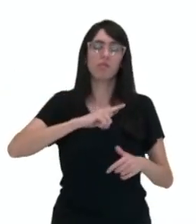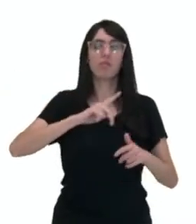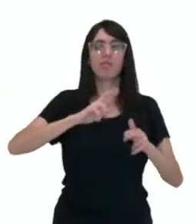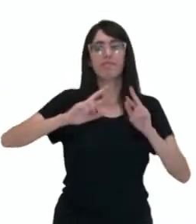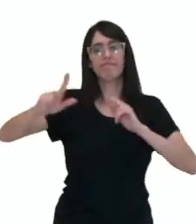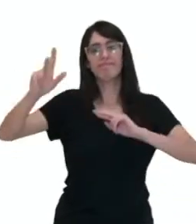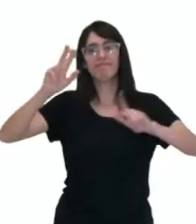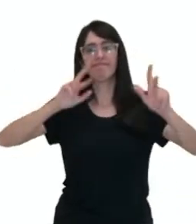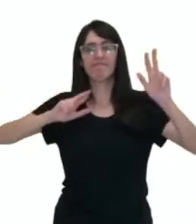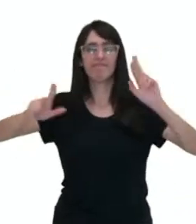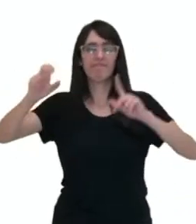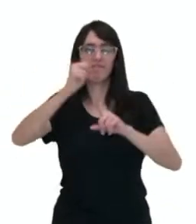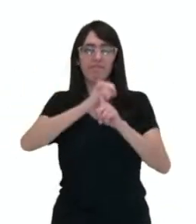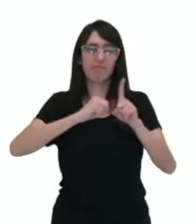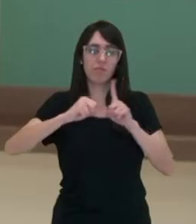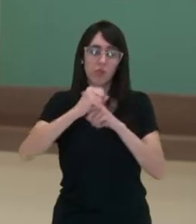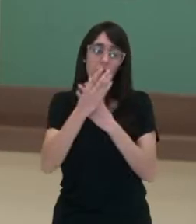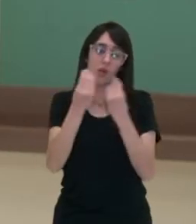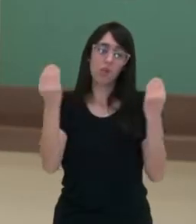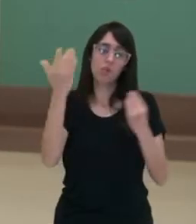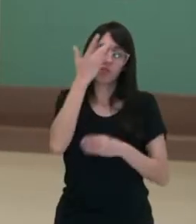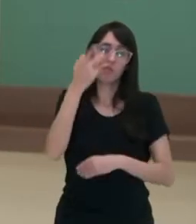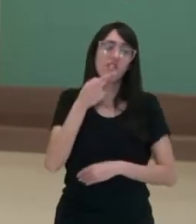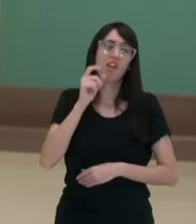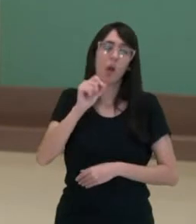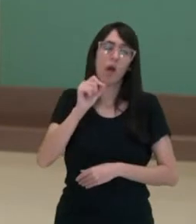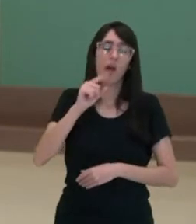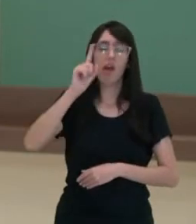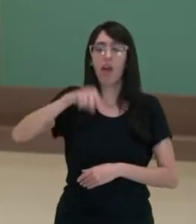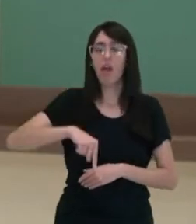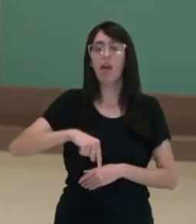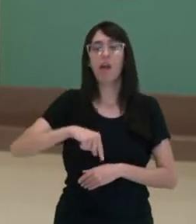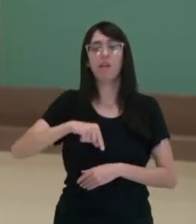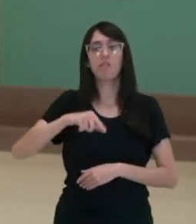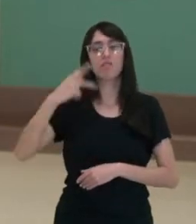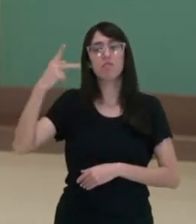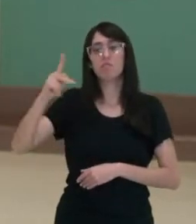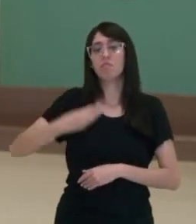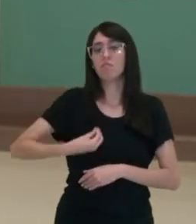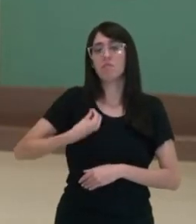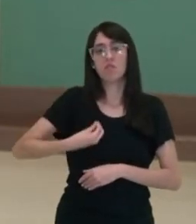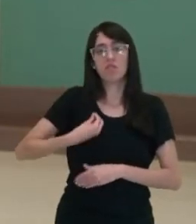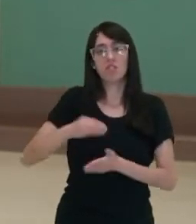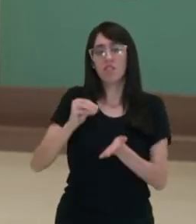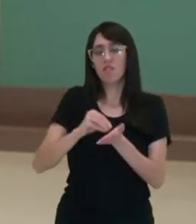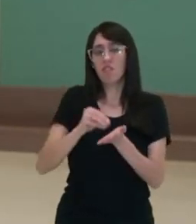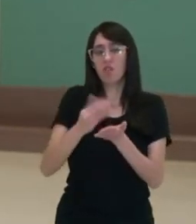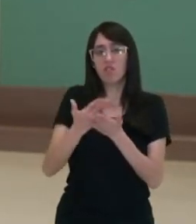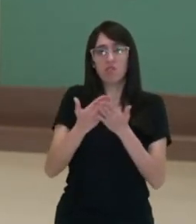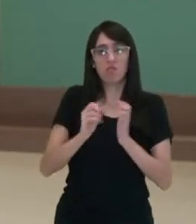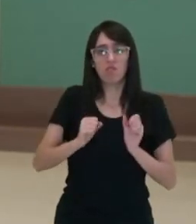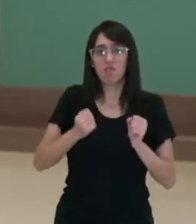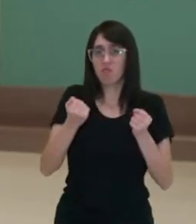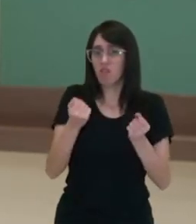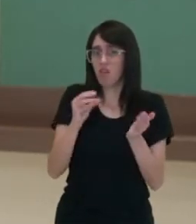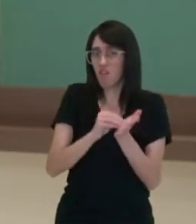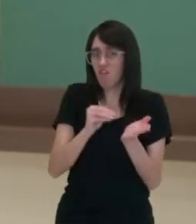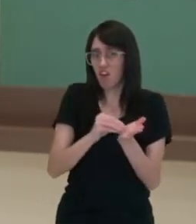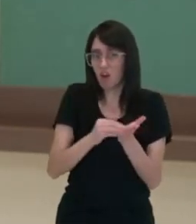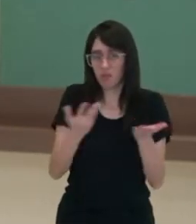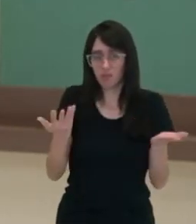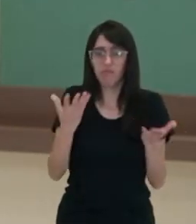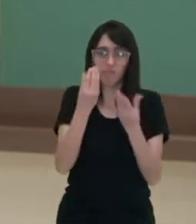conta, apenas por conta de sua trajetória pessoal e ignorando as circunstâncias